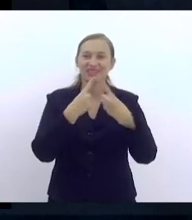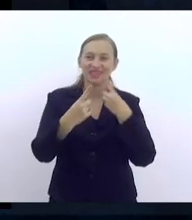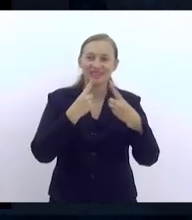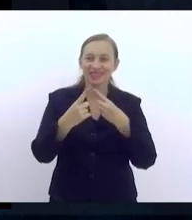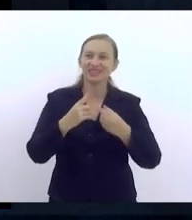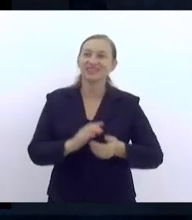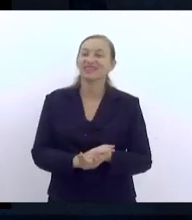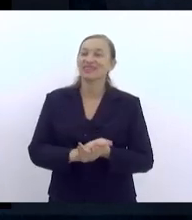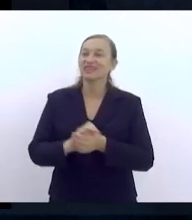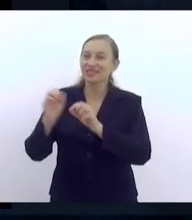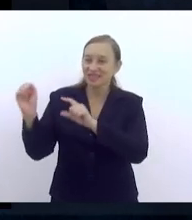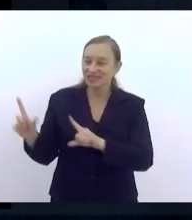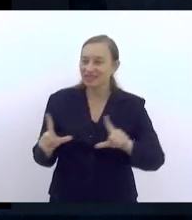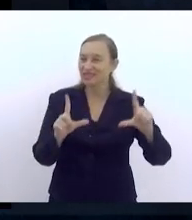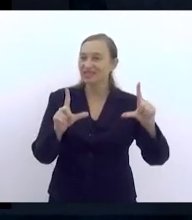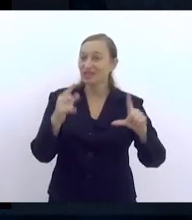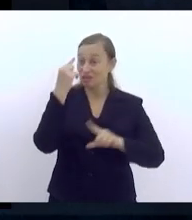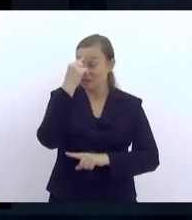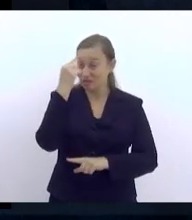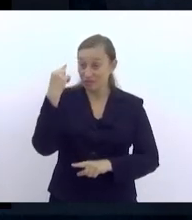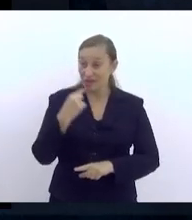nessa imagem, trouxe